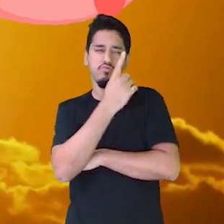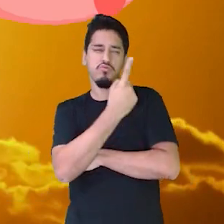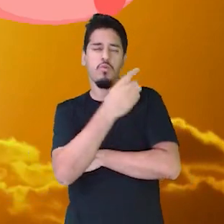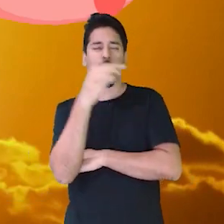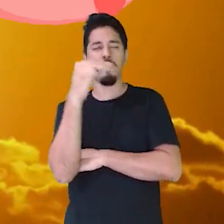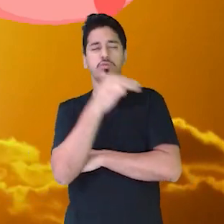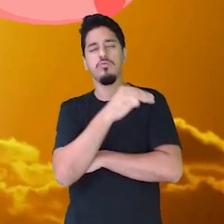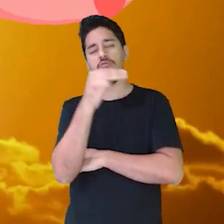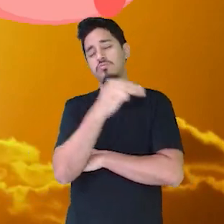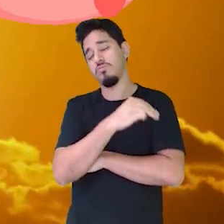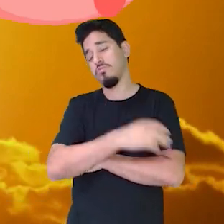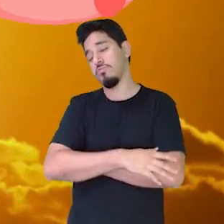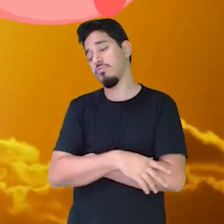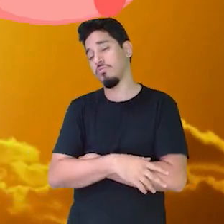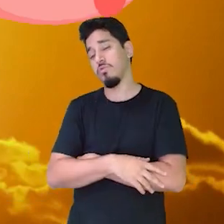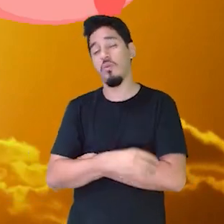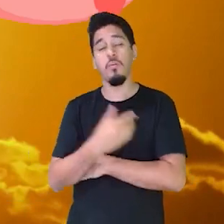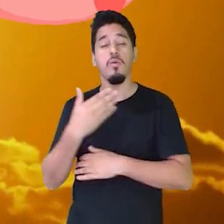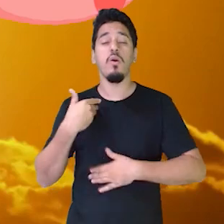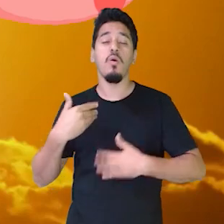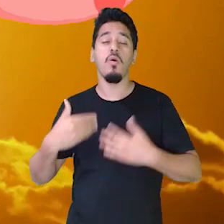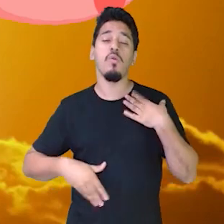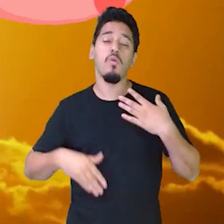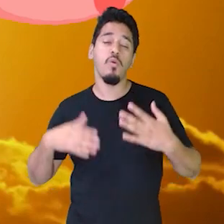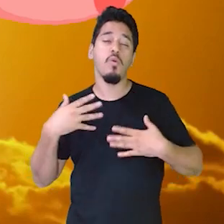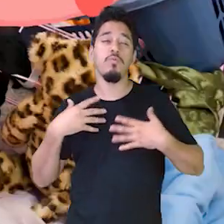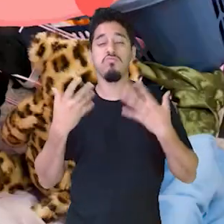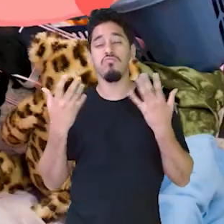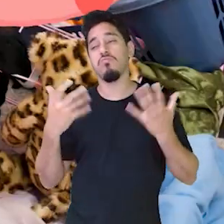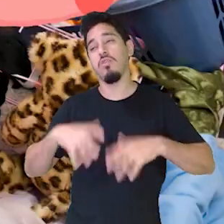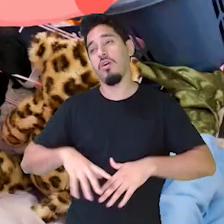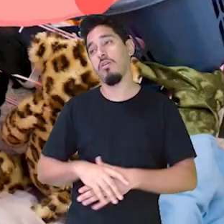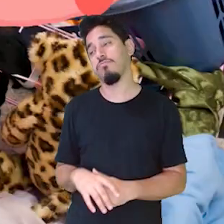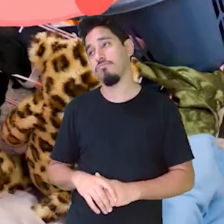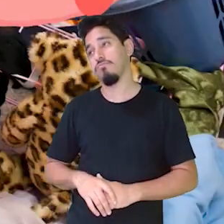minutinho. O meu corpo não quer.